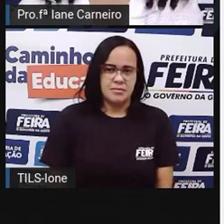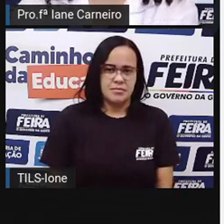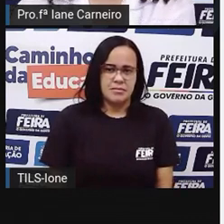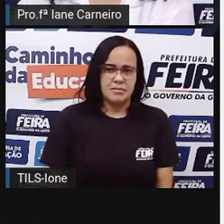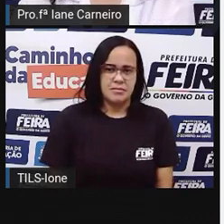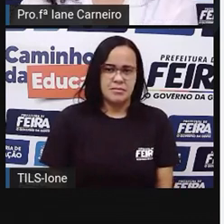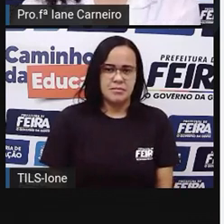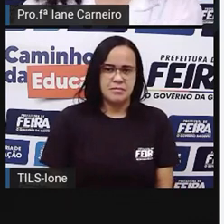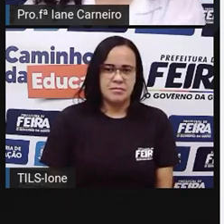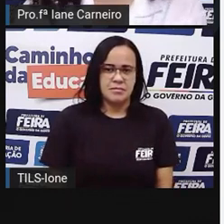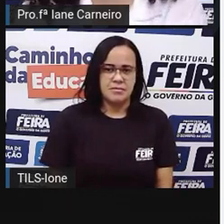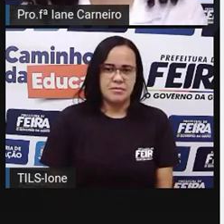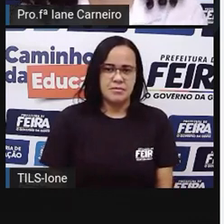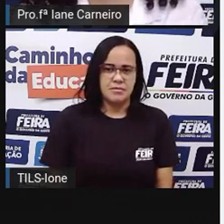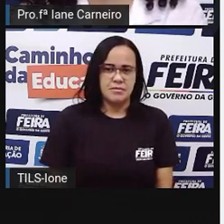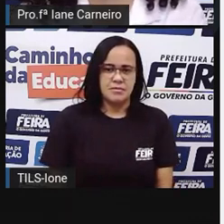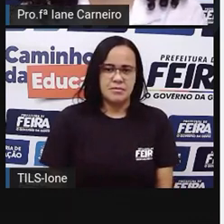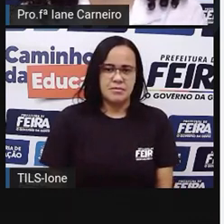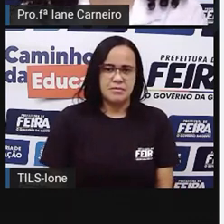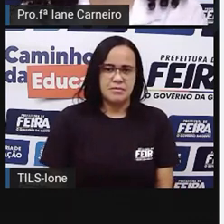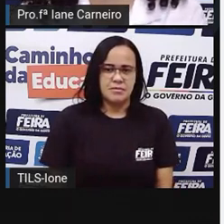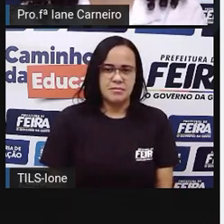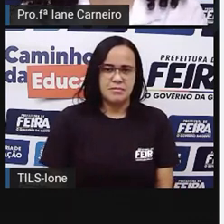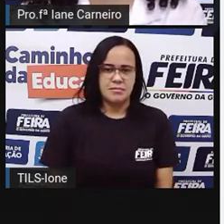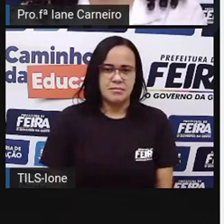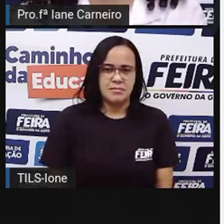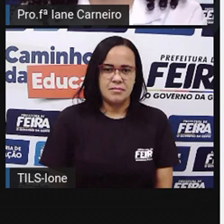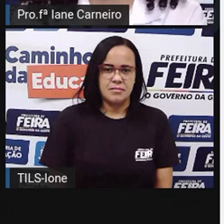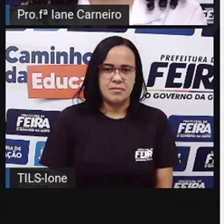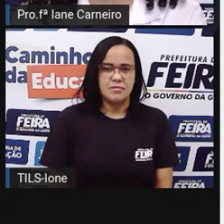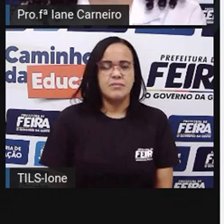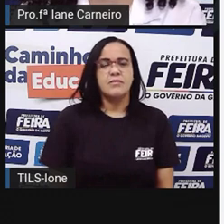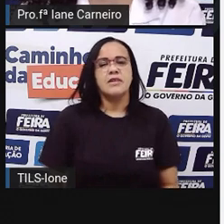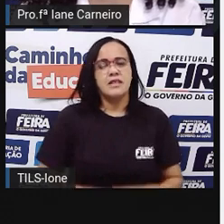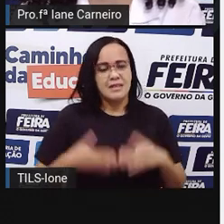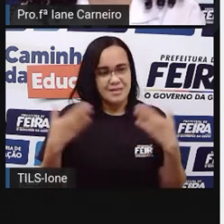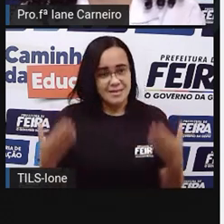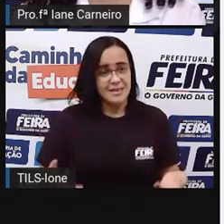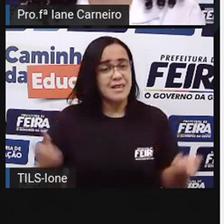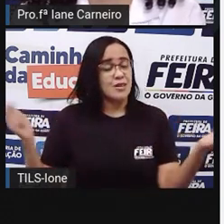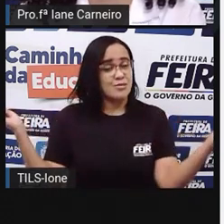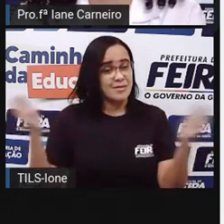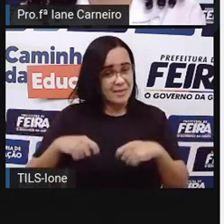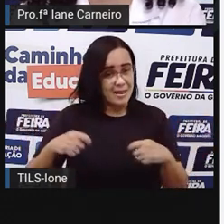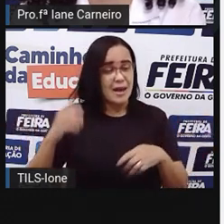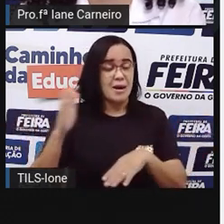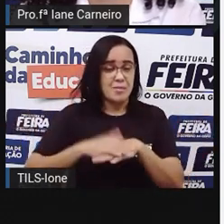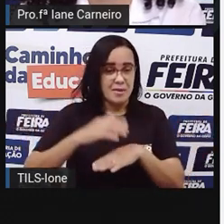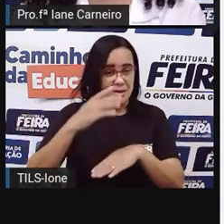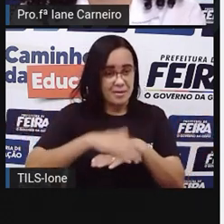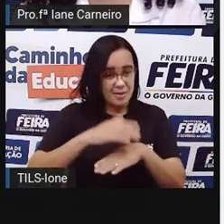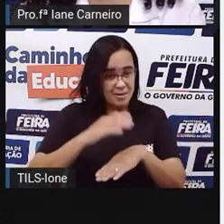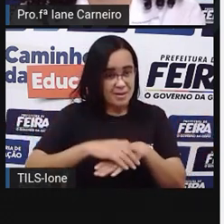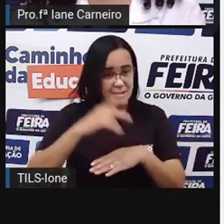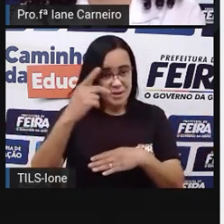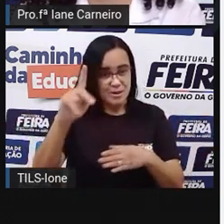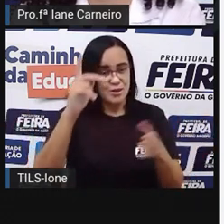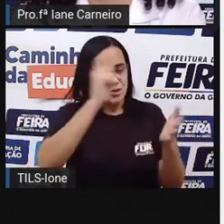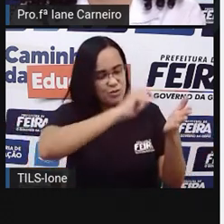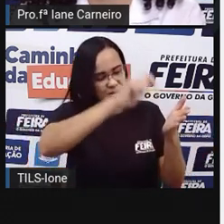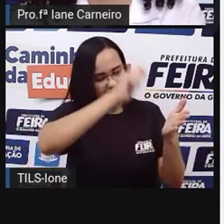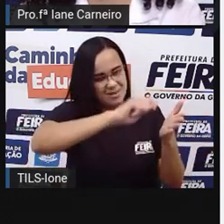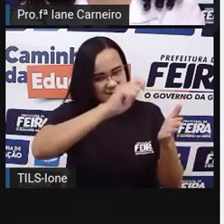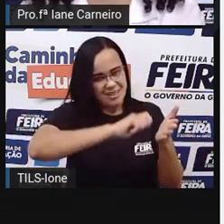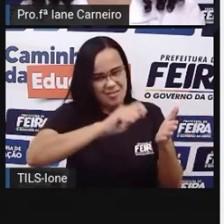Ni, né? Então é uma forma de você escrever aí. Fazer vários registros com o seu nome, ó. Usando